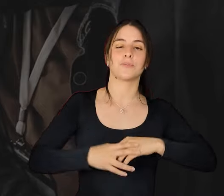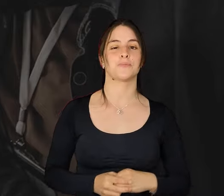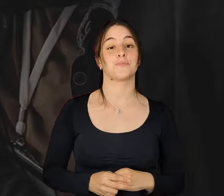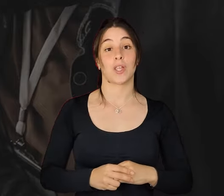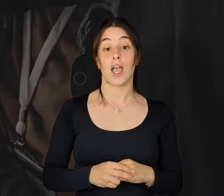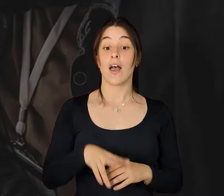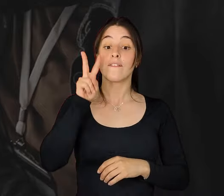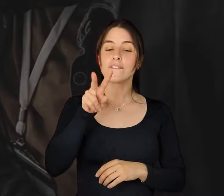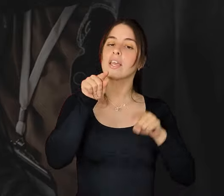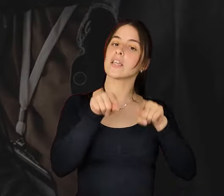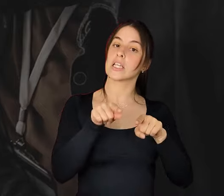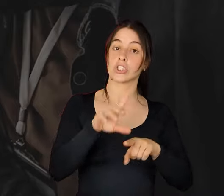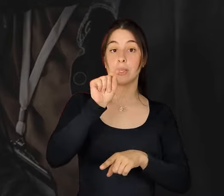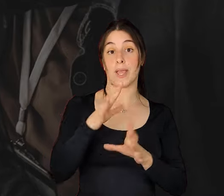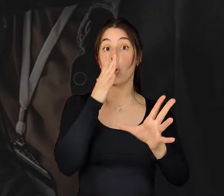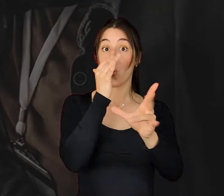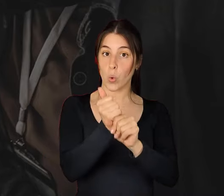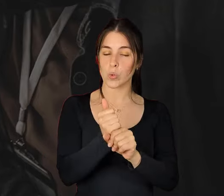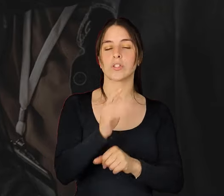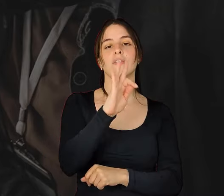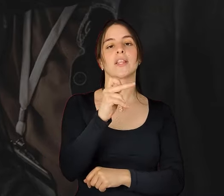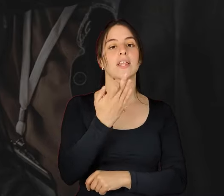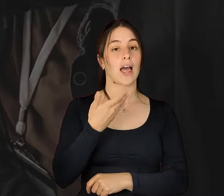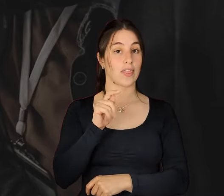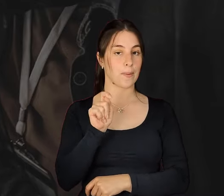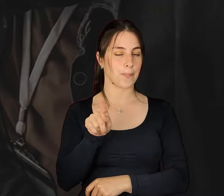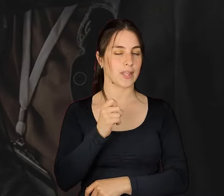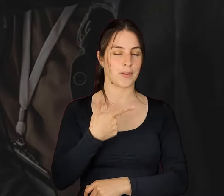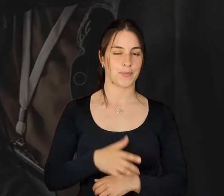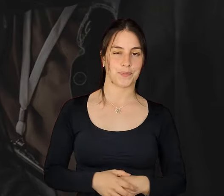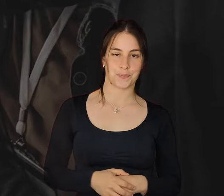Ouve este e outros podcasts em fidelidadestudio.pt